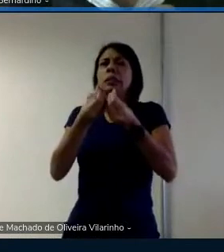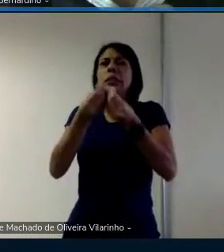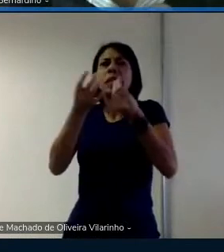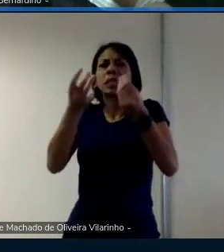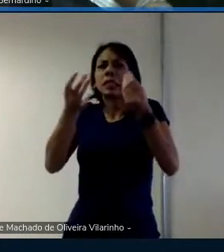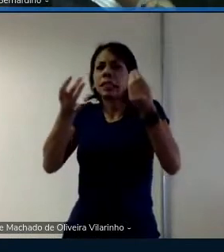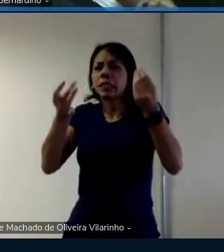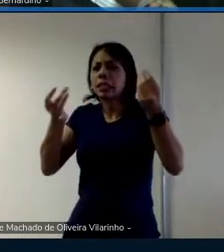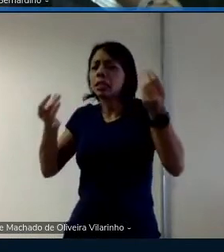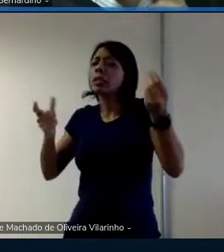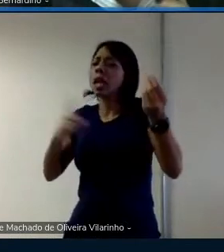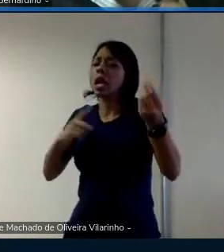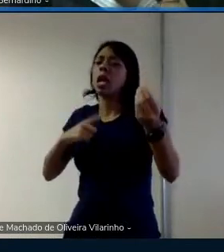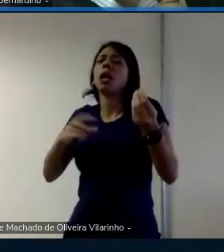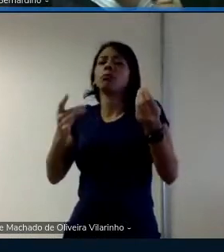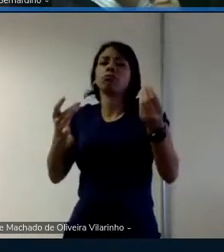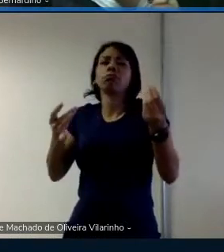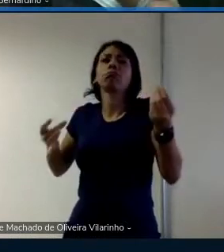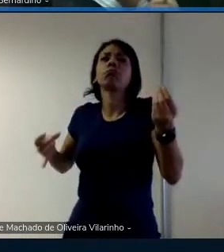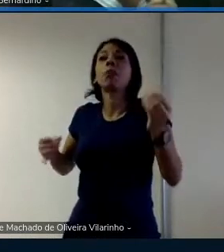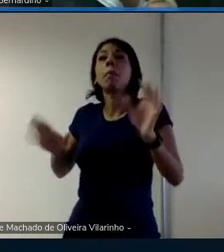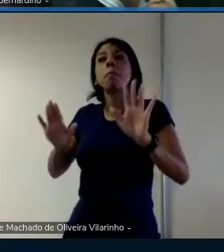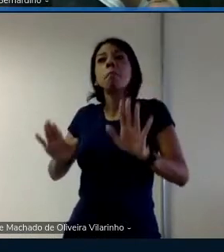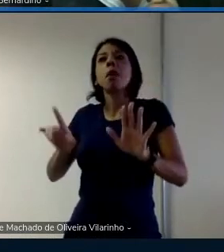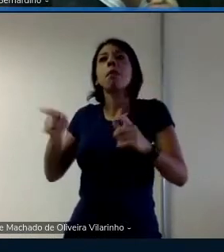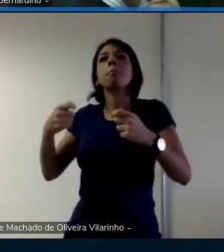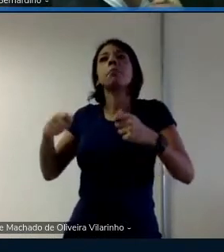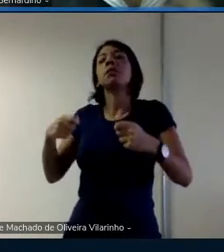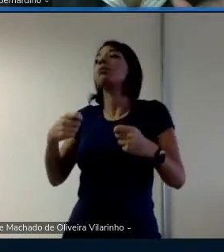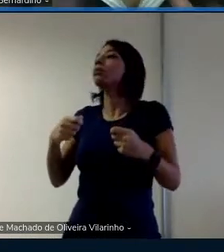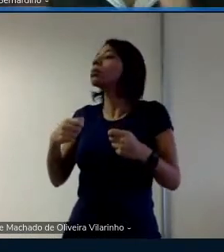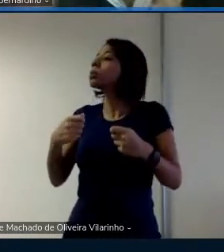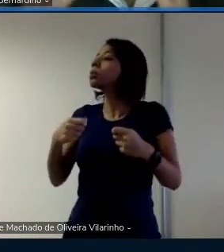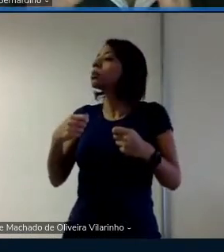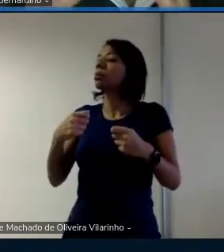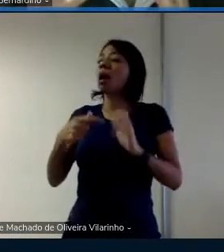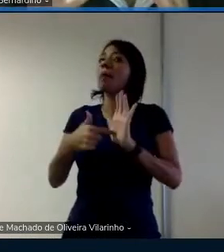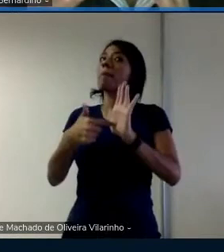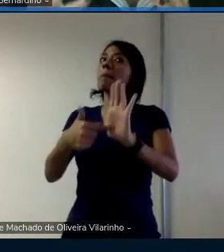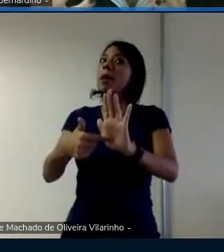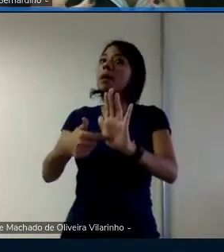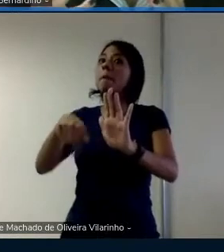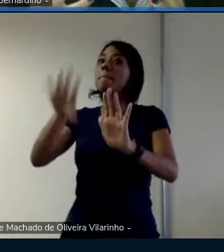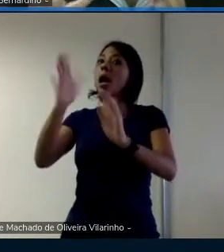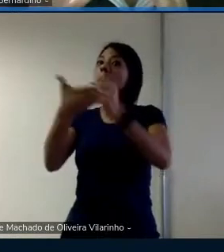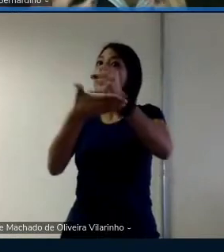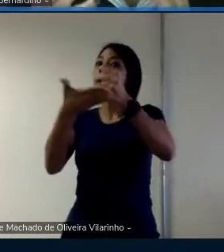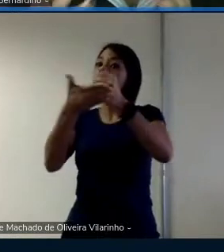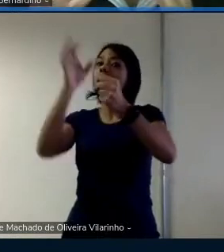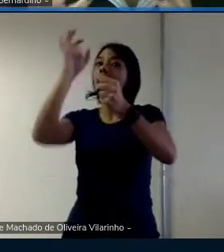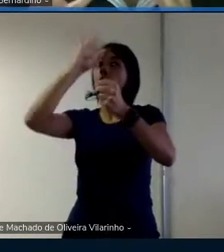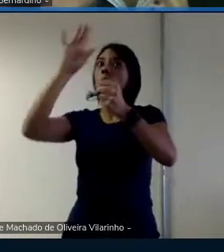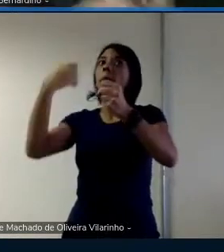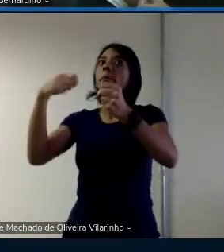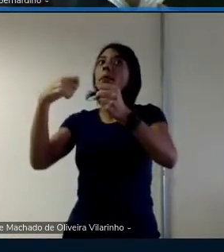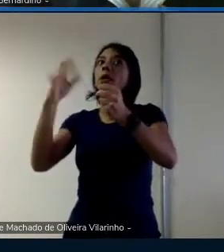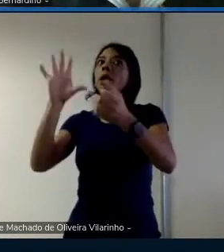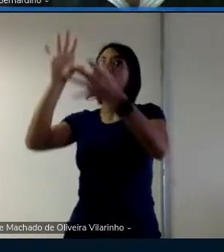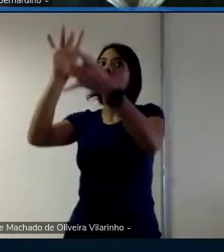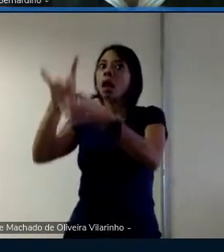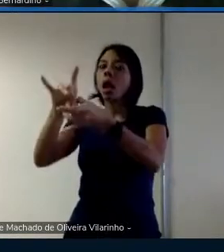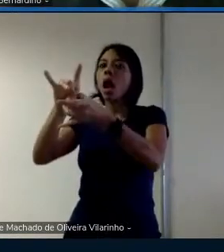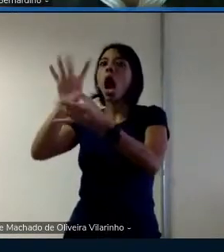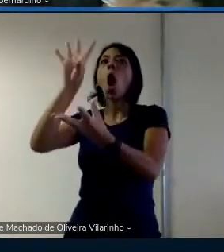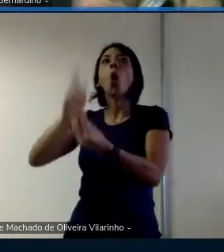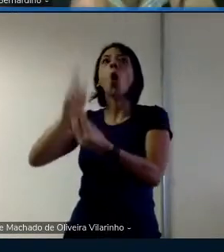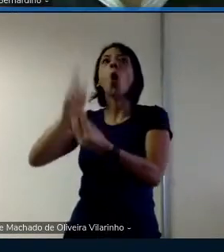detalhado tá? mas você precisa apresentar um embasamento teórico nas conclusões que